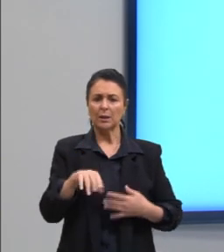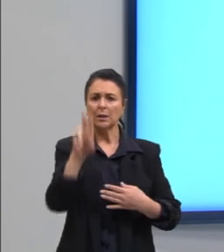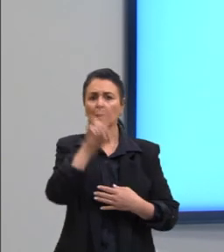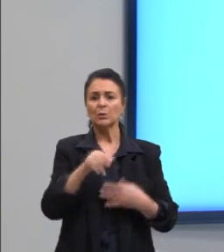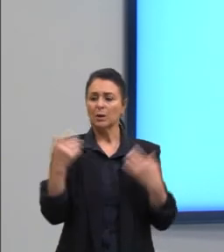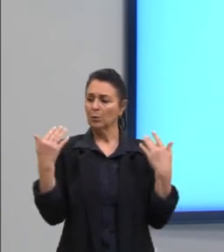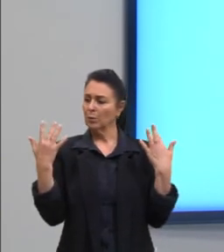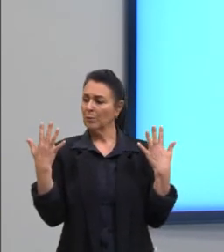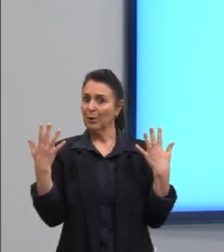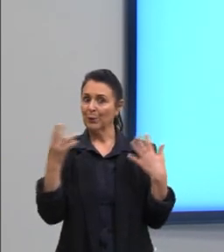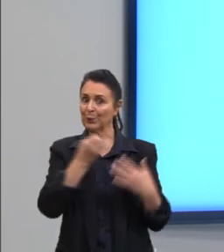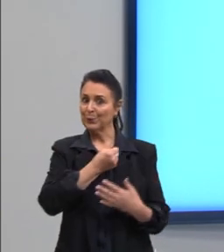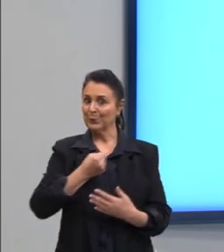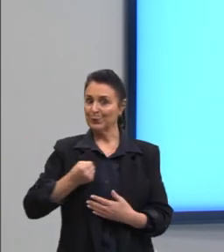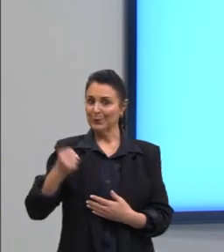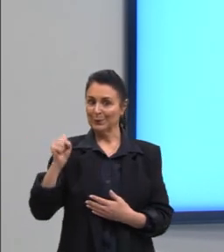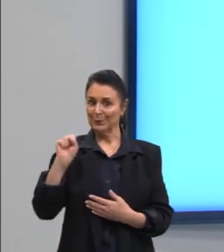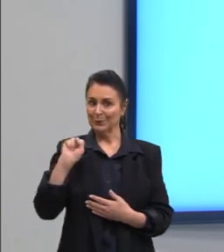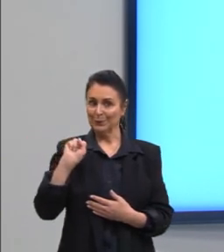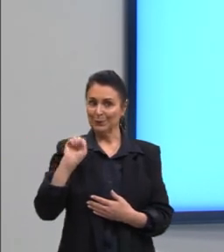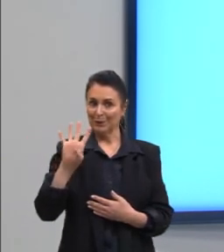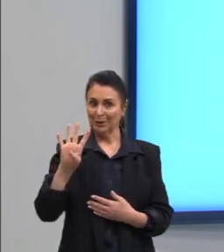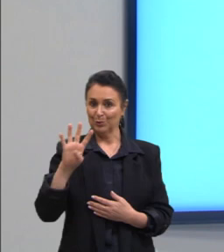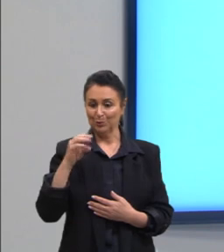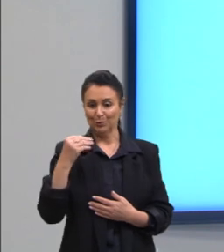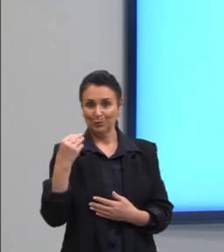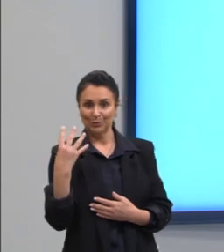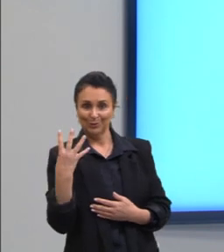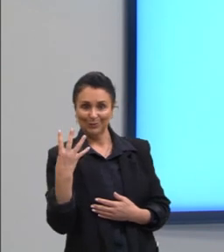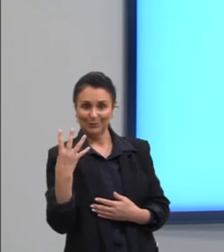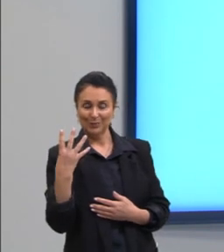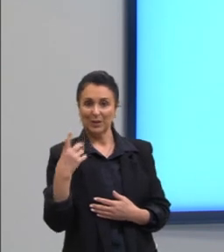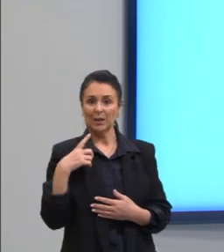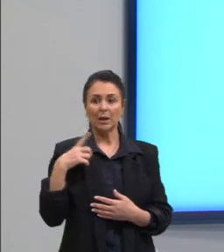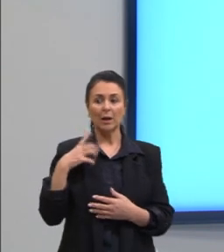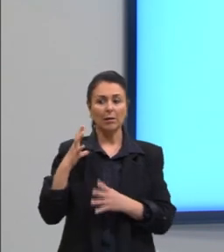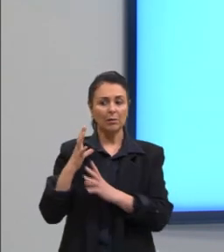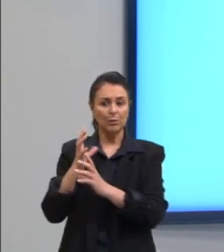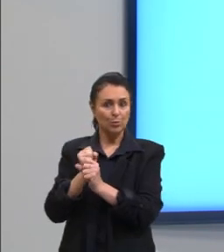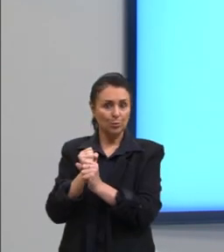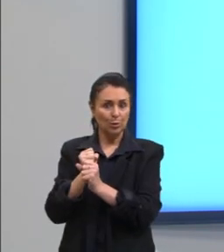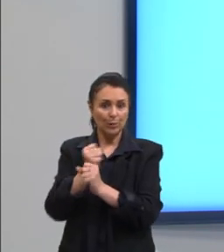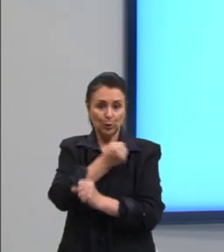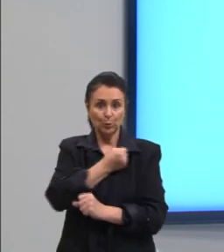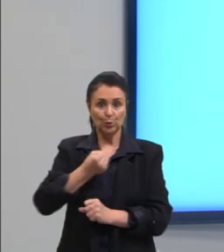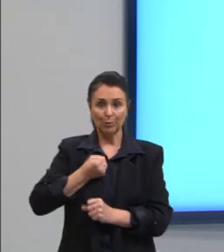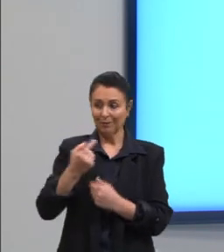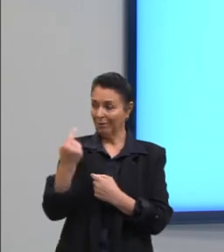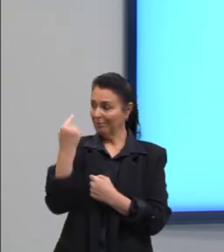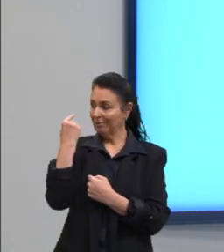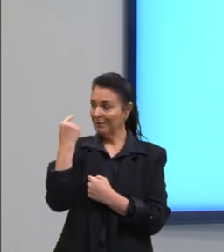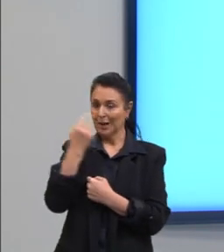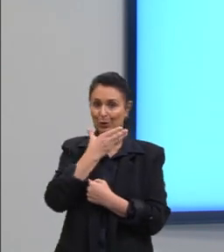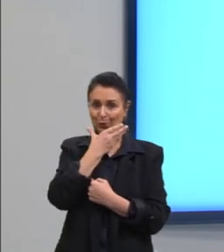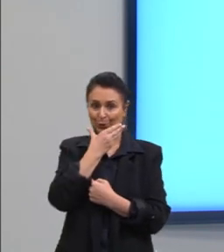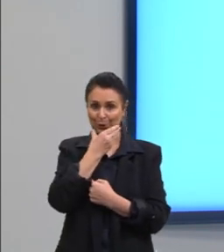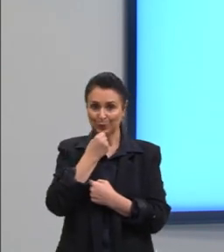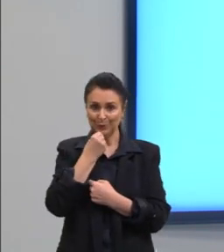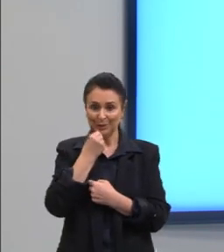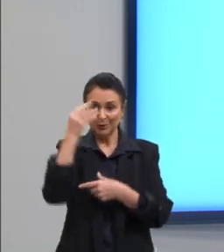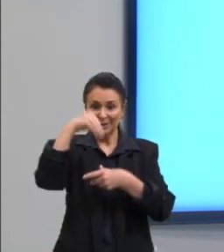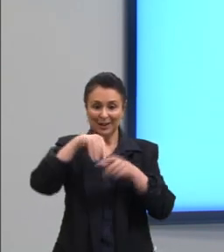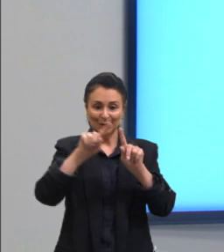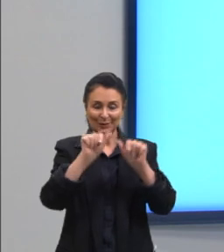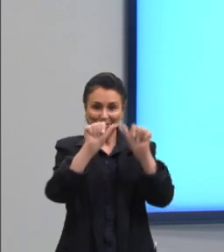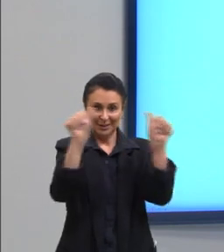o número 4, que é a resultante, então, do que está no quadro atrás dele. Então, atrás desse menino, dentro da figura, que eu estou